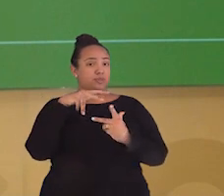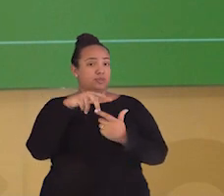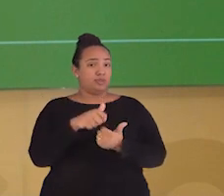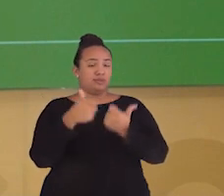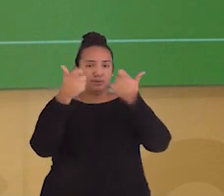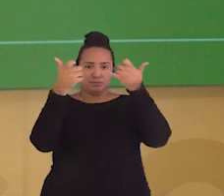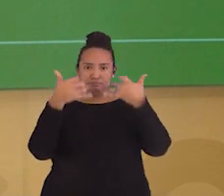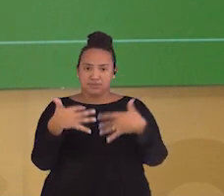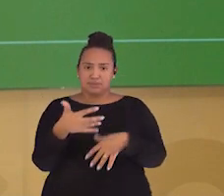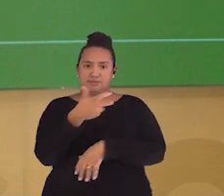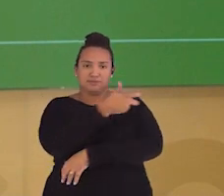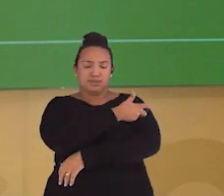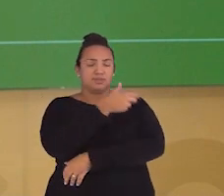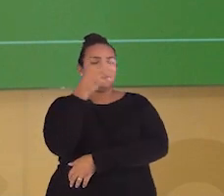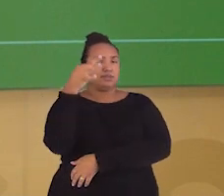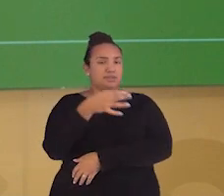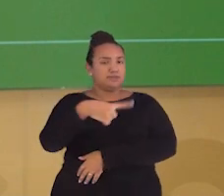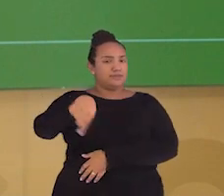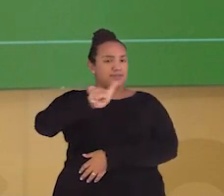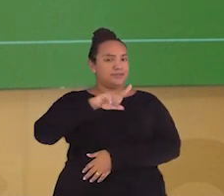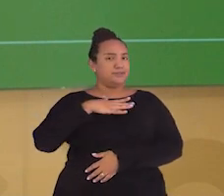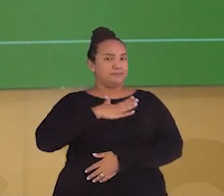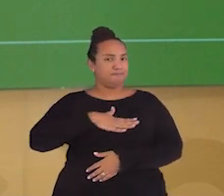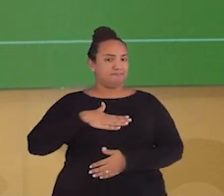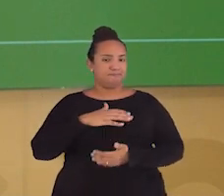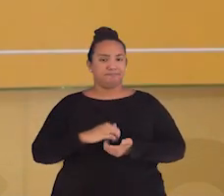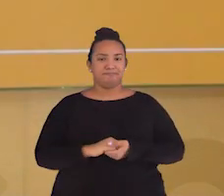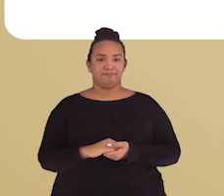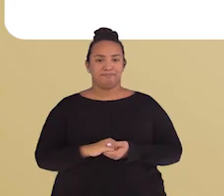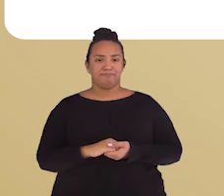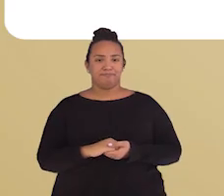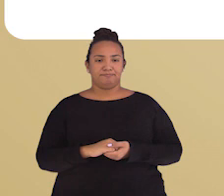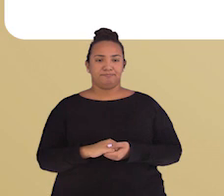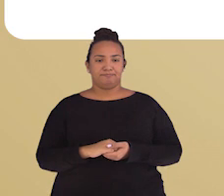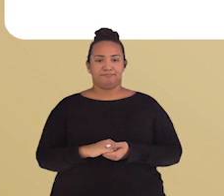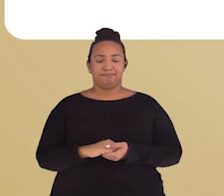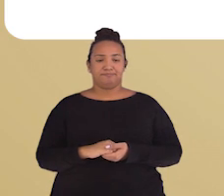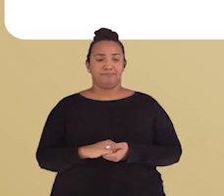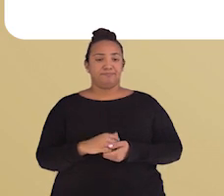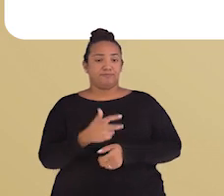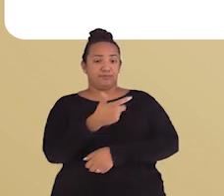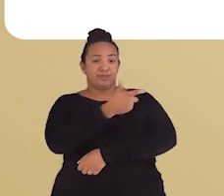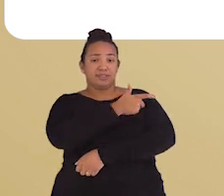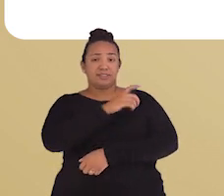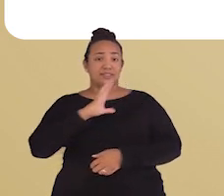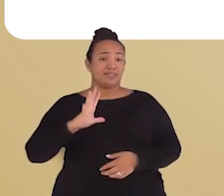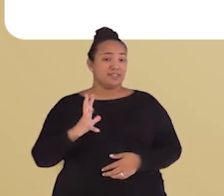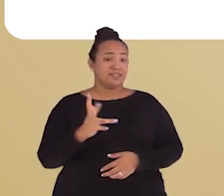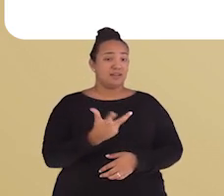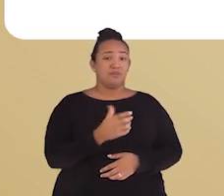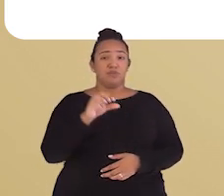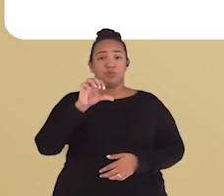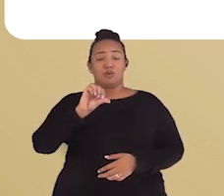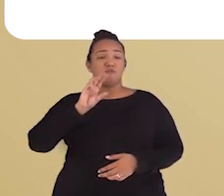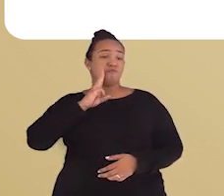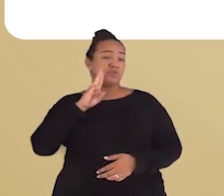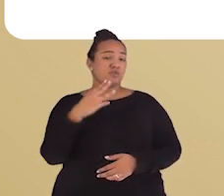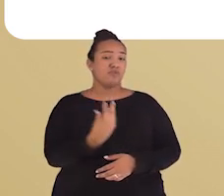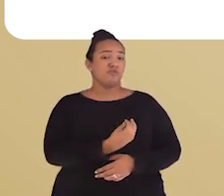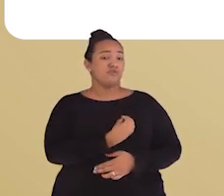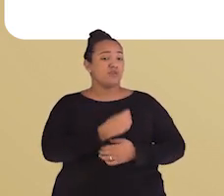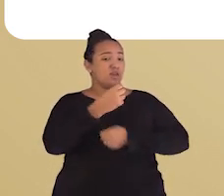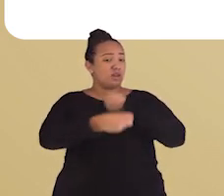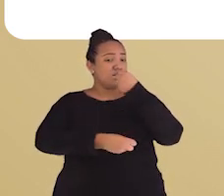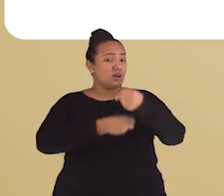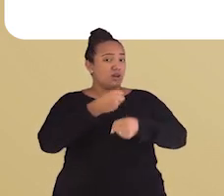Terra, que fala sobre vacinas. Tenho certeza que você vai gostar. Vacinas salvam mais de 9 milhões de vidas todos